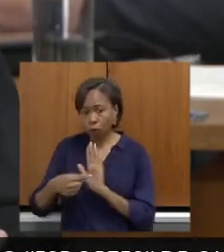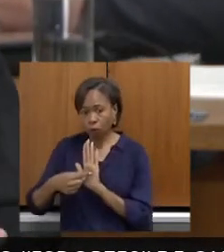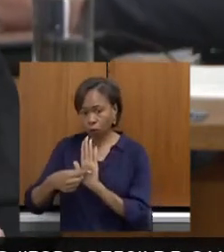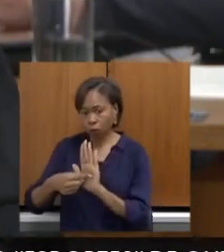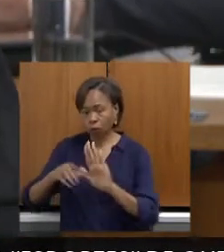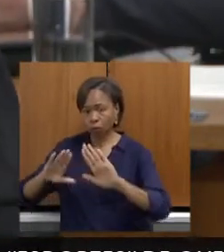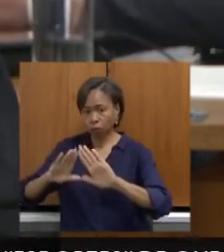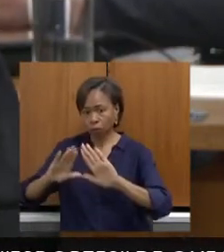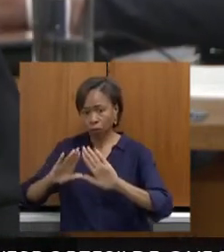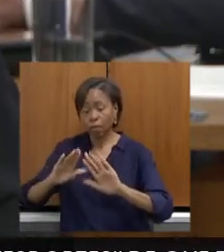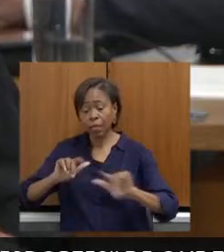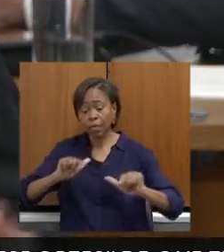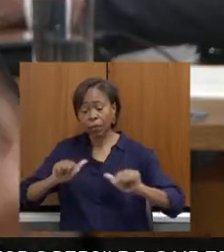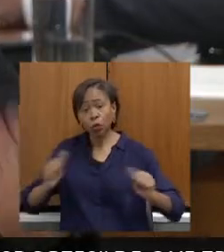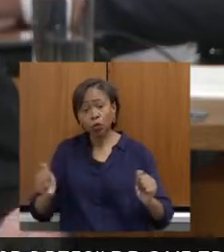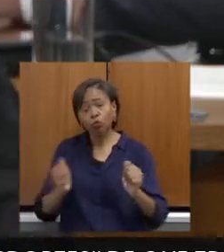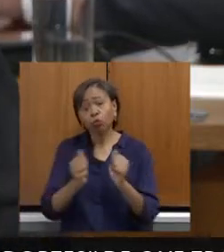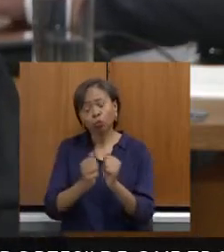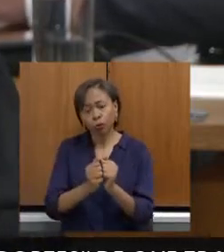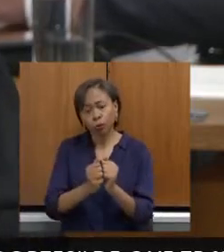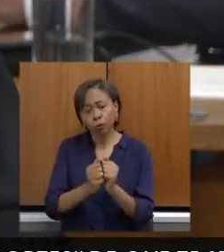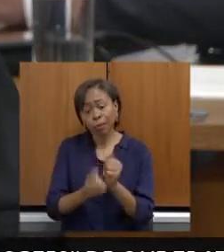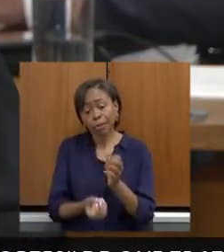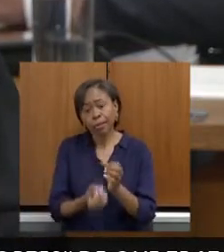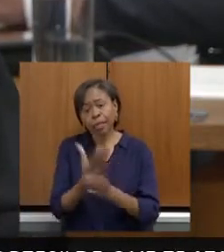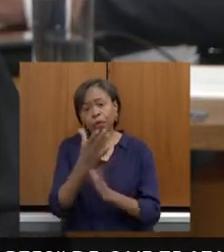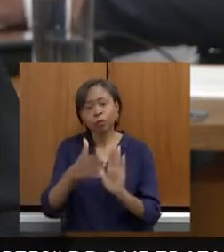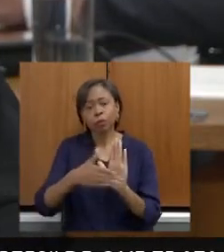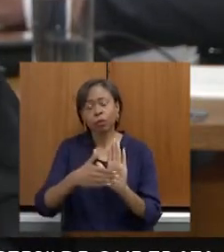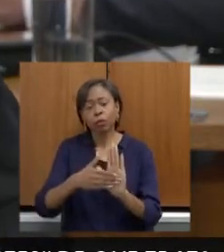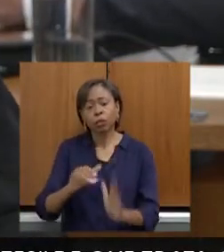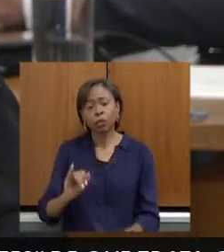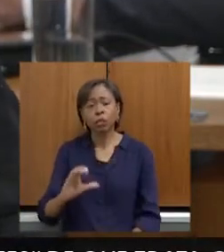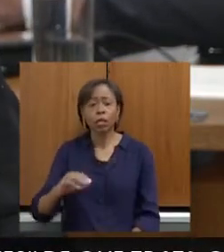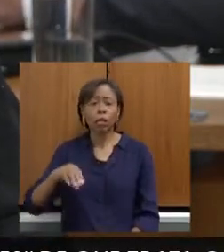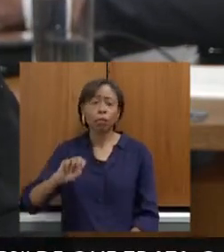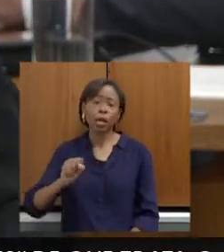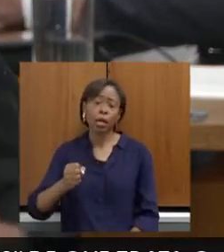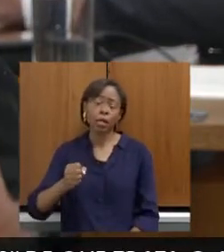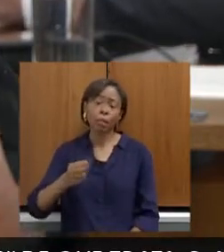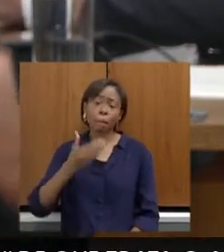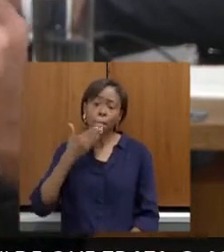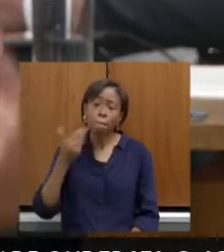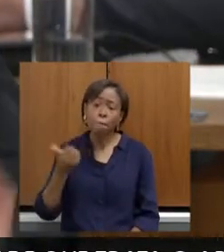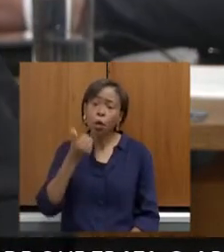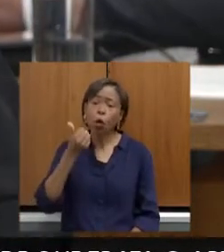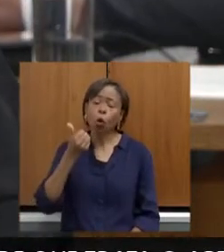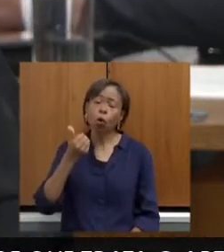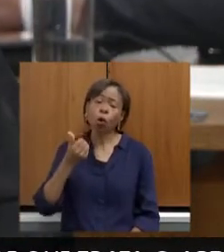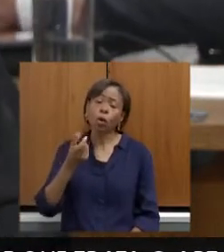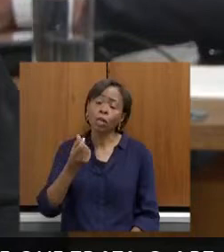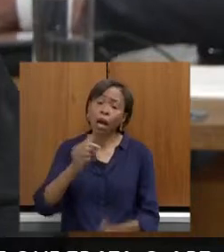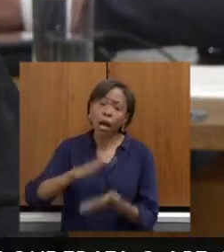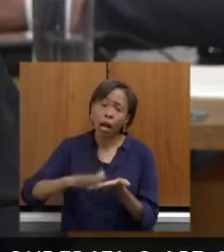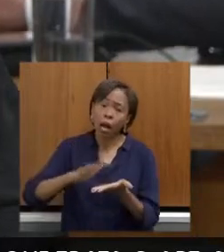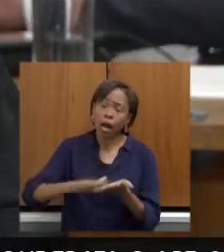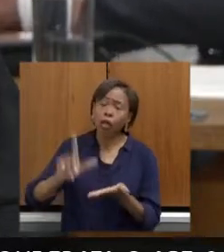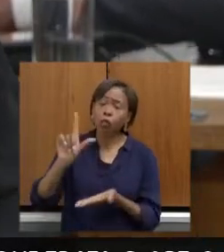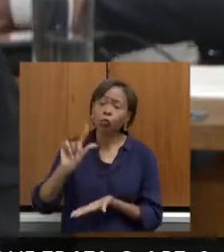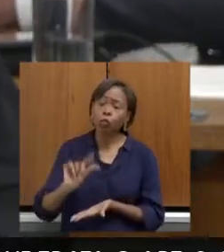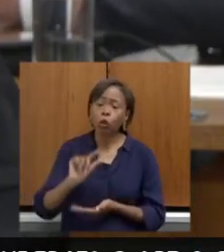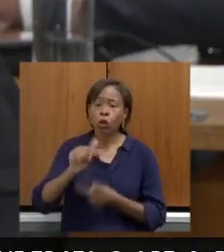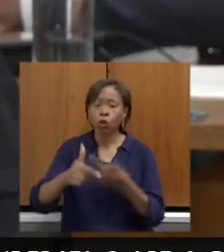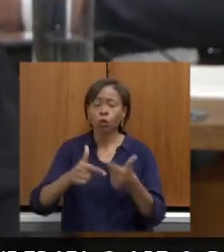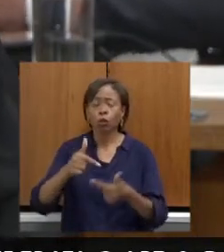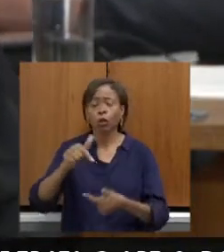trabalhar em conjunto para uma proposta de ICMS esportivo que seja mais justo, de menor custo operacional para os municípios